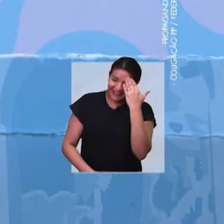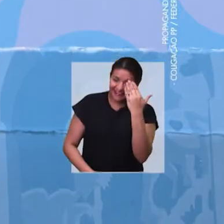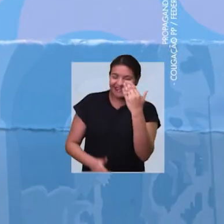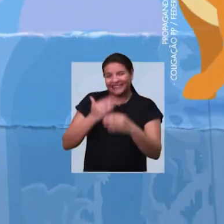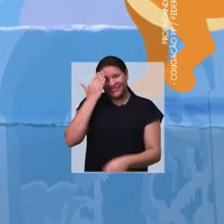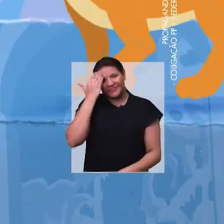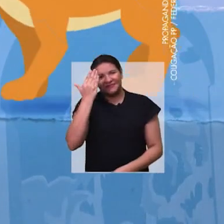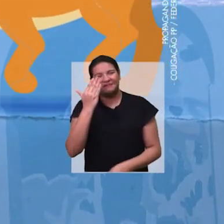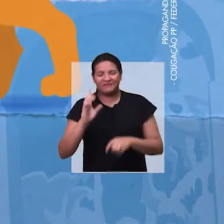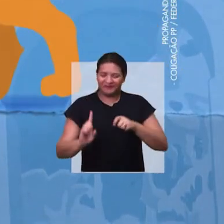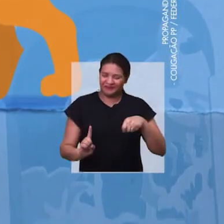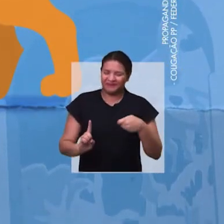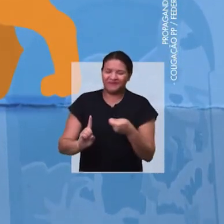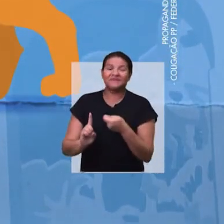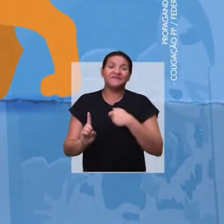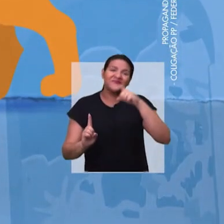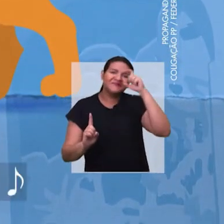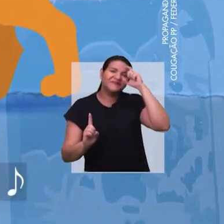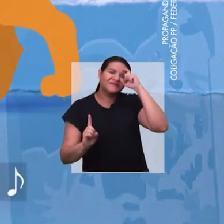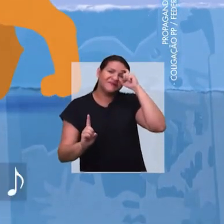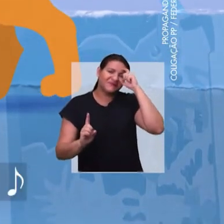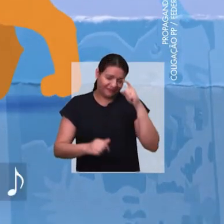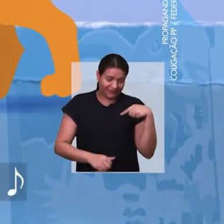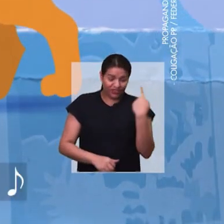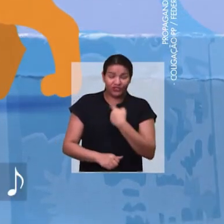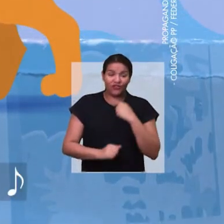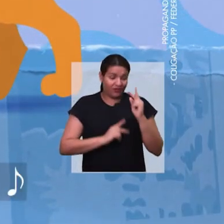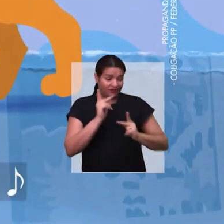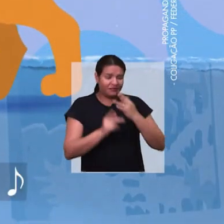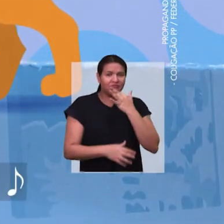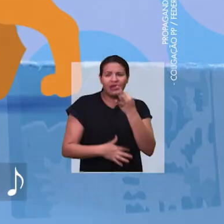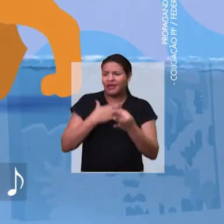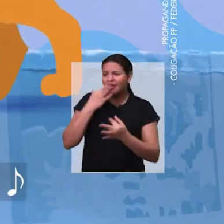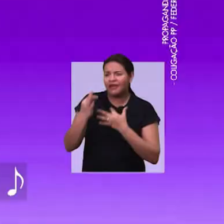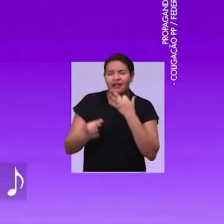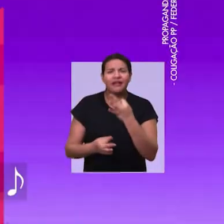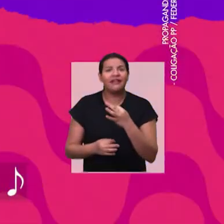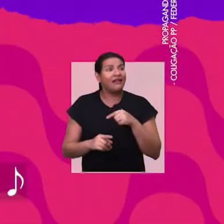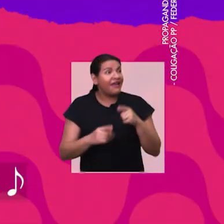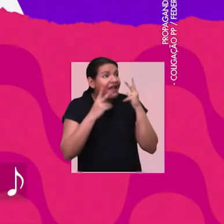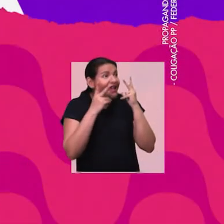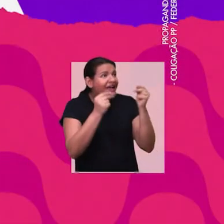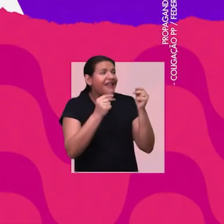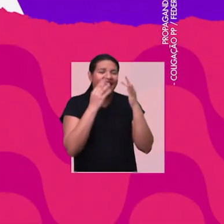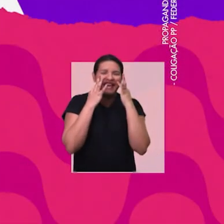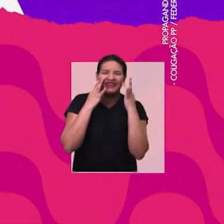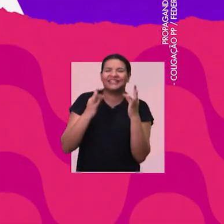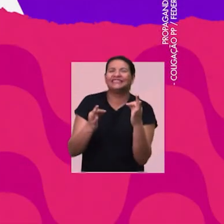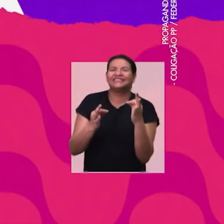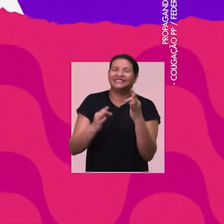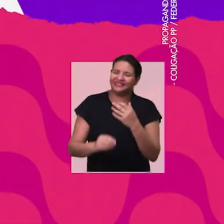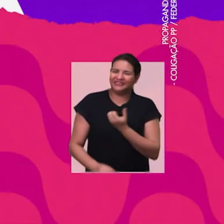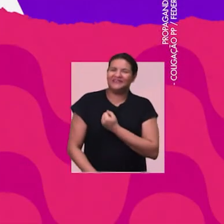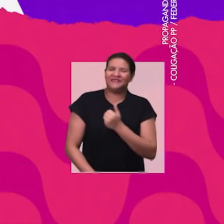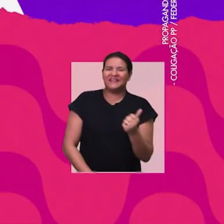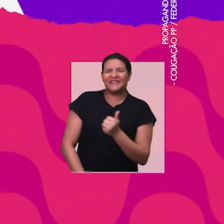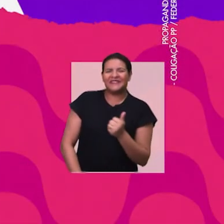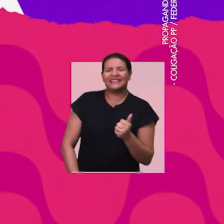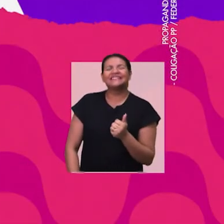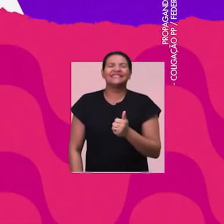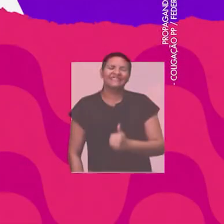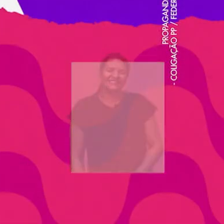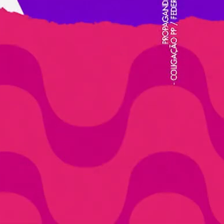valeu, Marcelo Queiroz. Alguém que ouve a nossa voz. Prefeito é onze, Marcelo